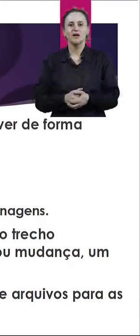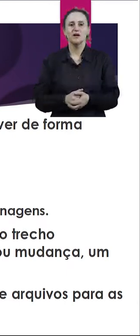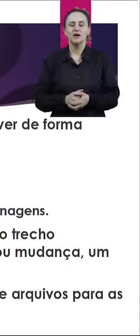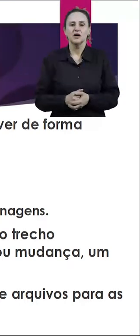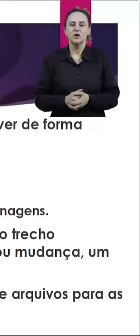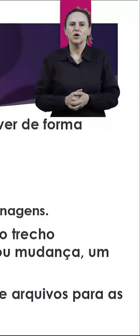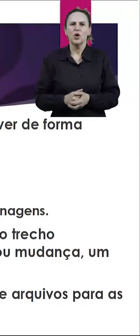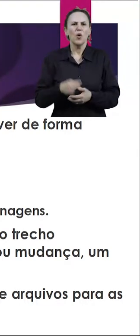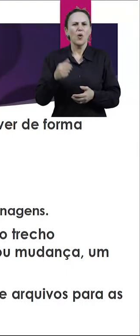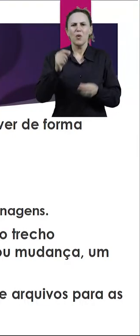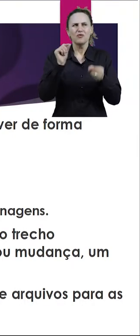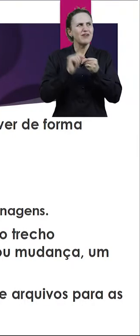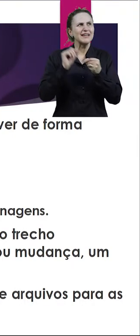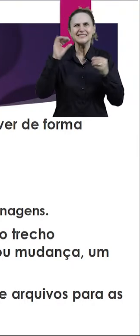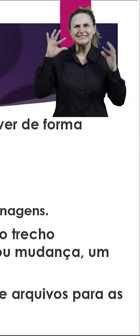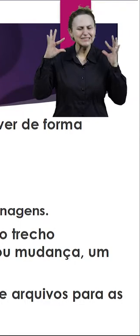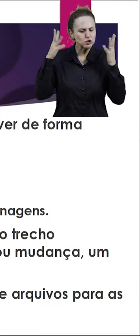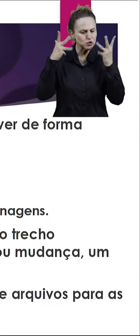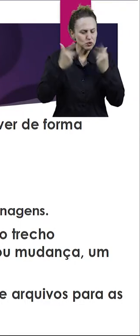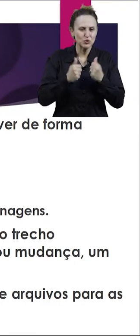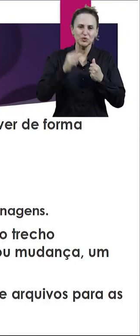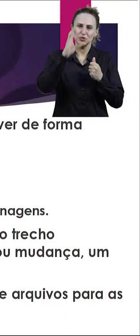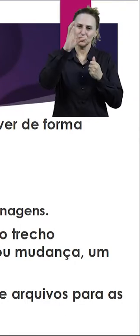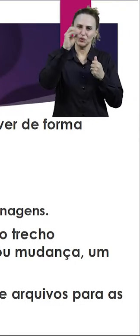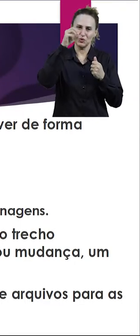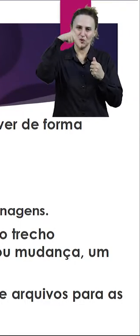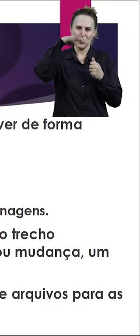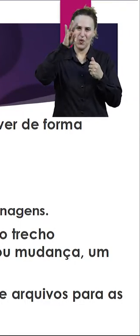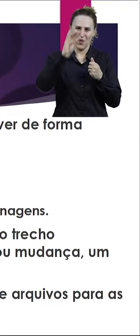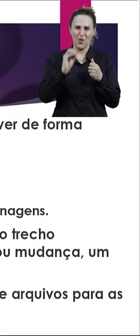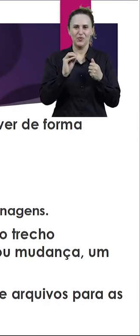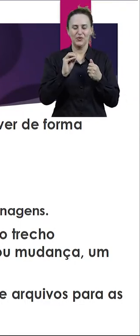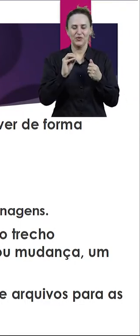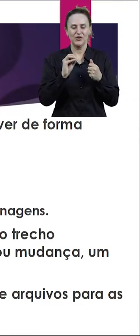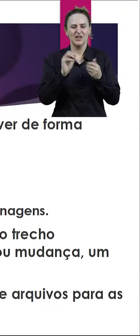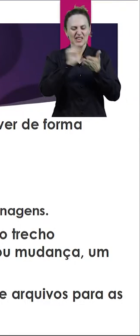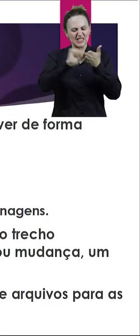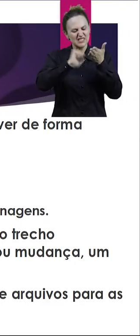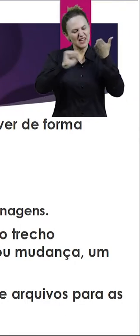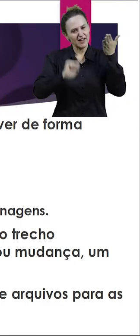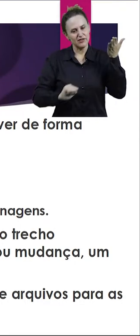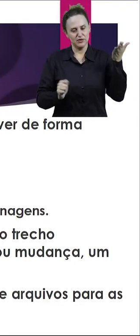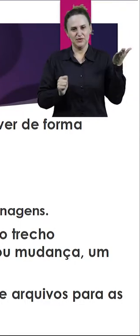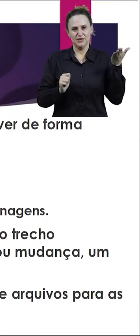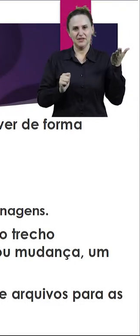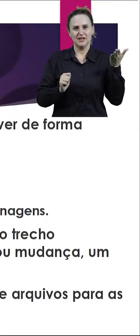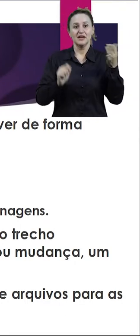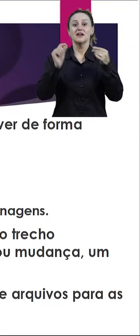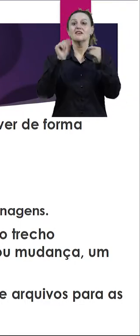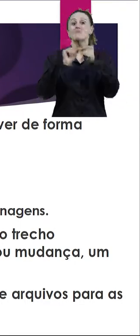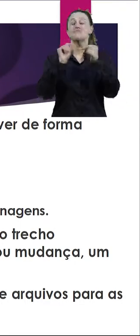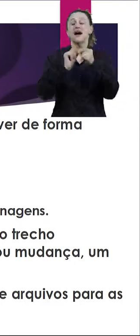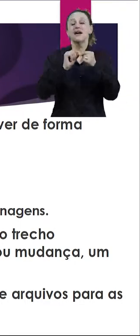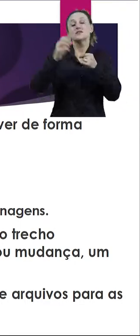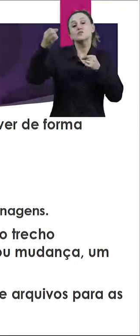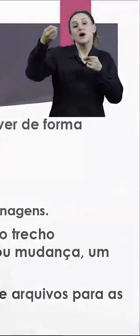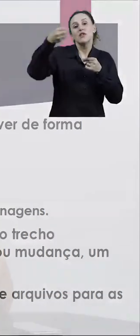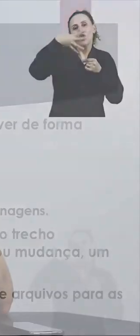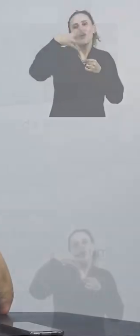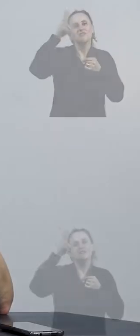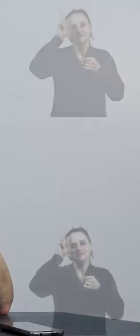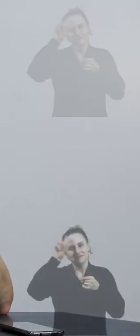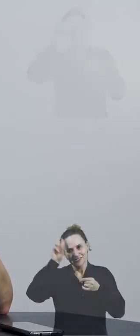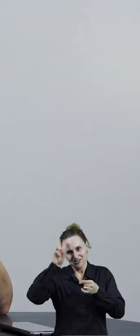ou reescreve o conto todo, mudando, né, mudando as partes, né, fazendo uma nova história,